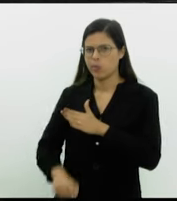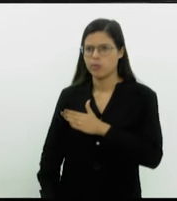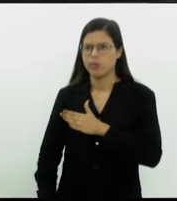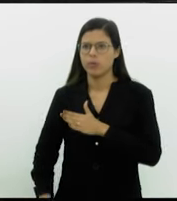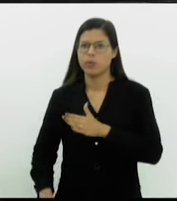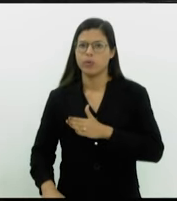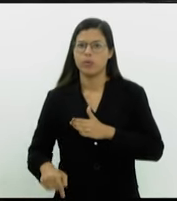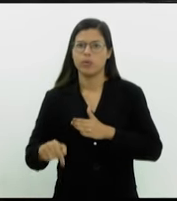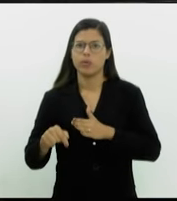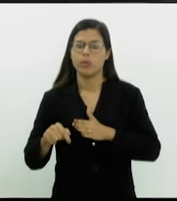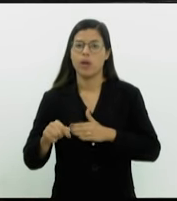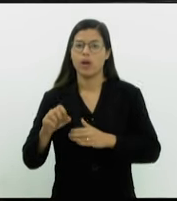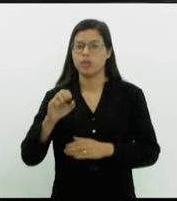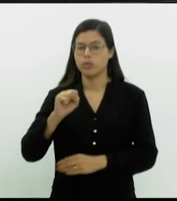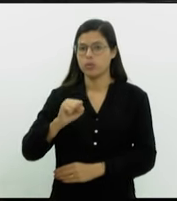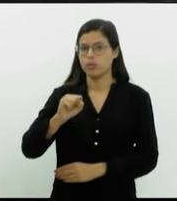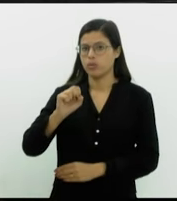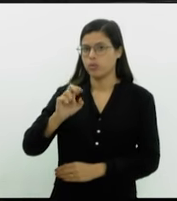Supervia,